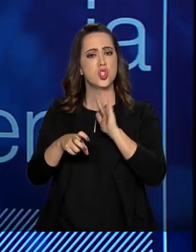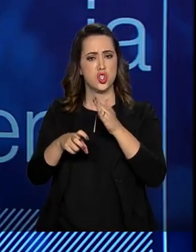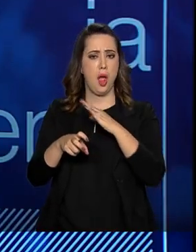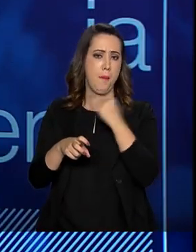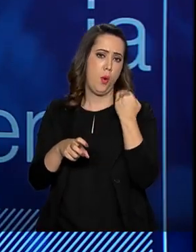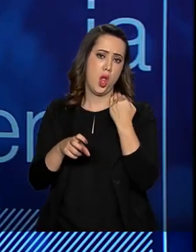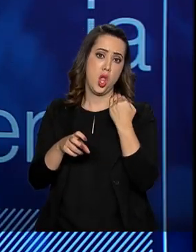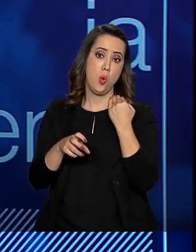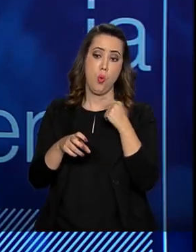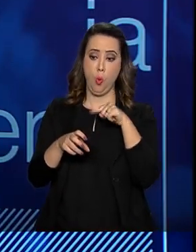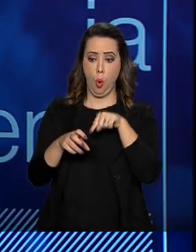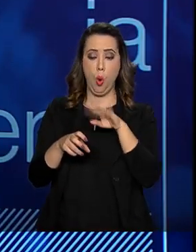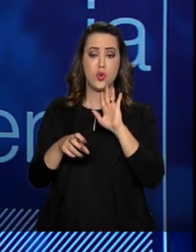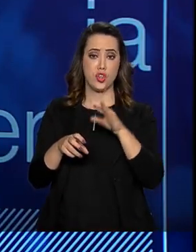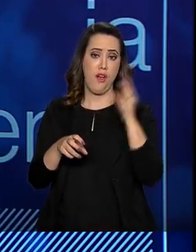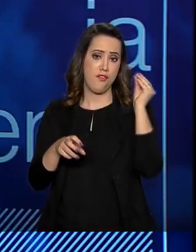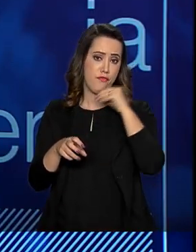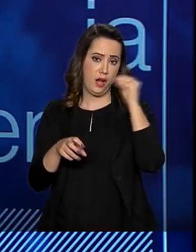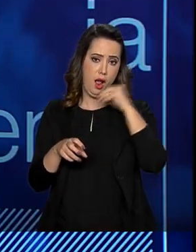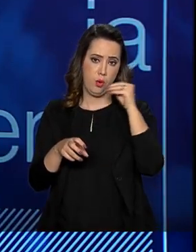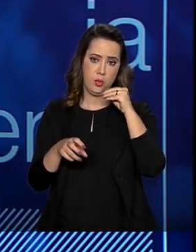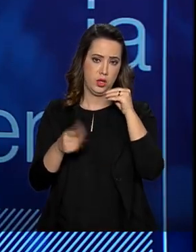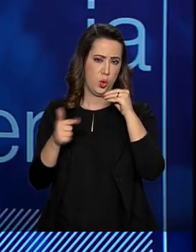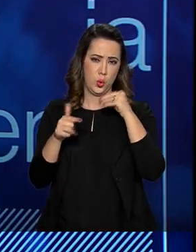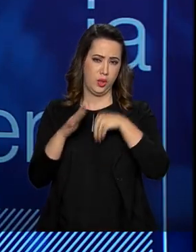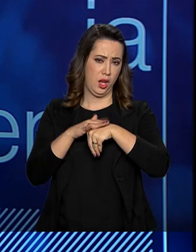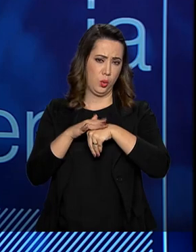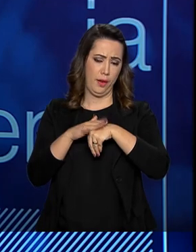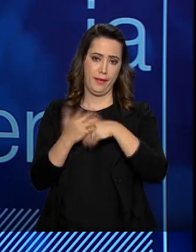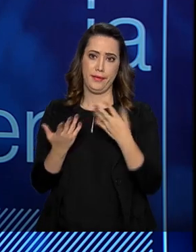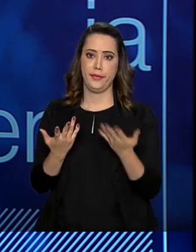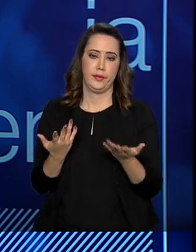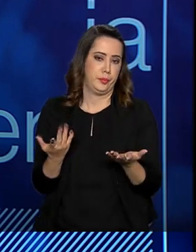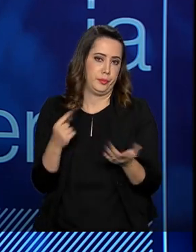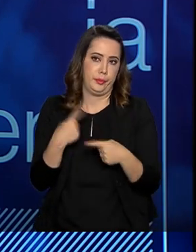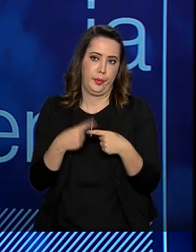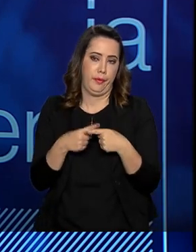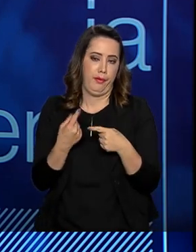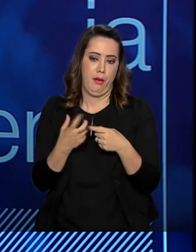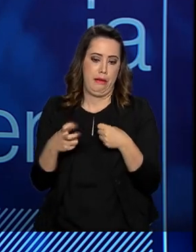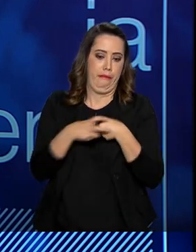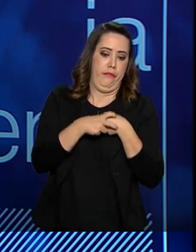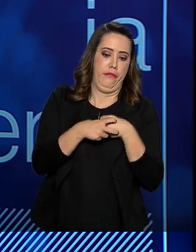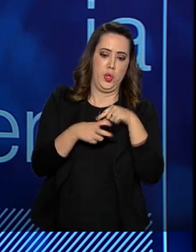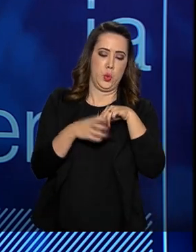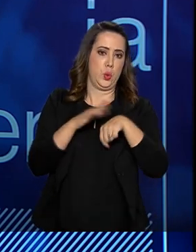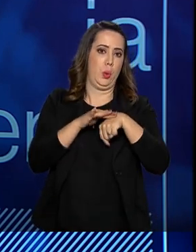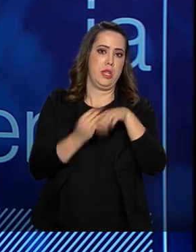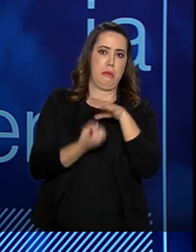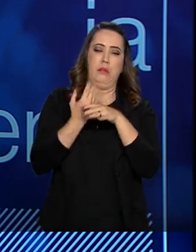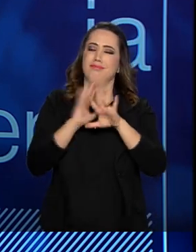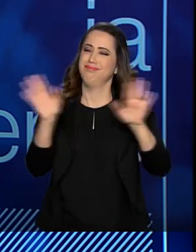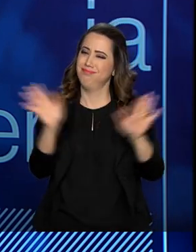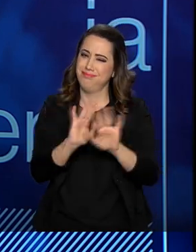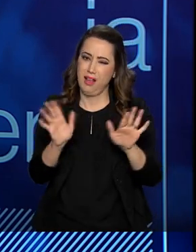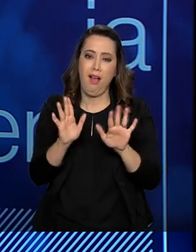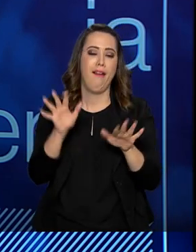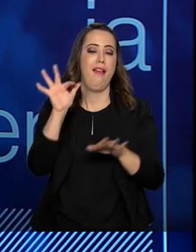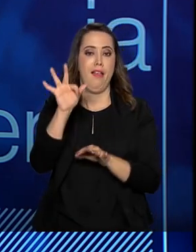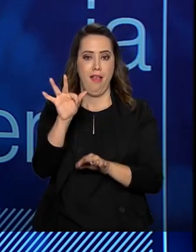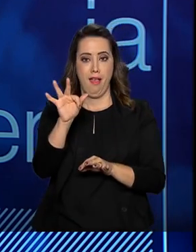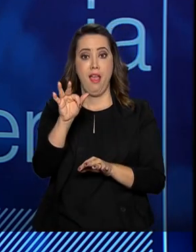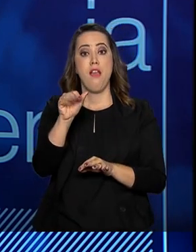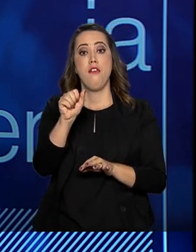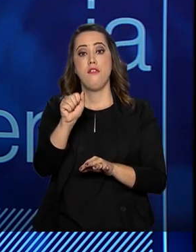fraquinhos que não conseguem produzir a doença, porque senão não teria sentido, né? Então, é um mito, é uma fake news